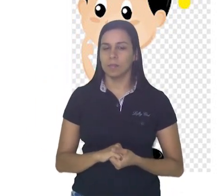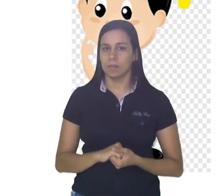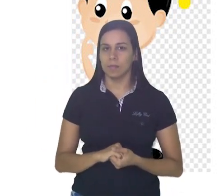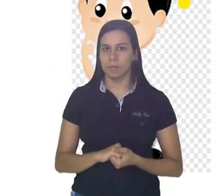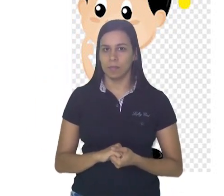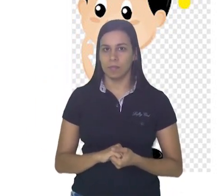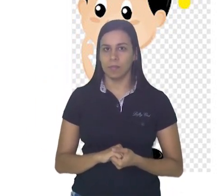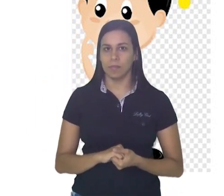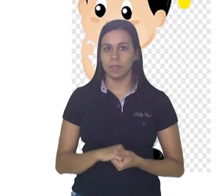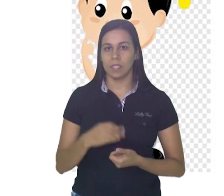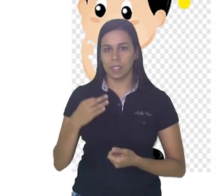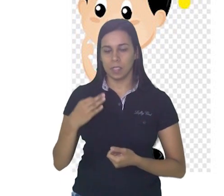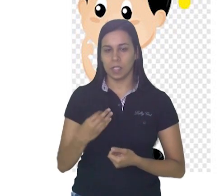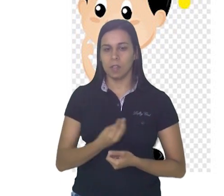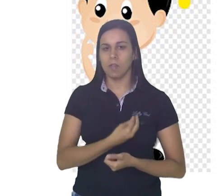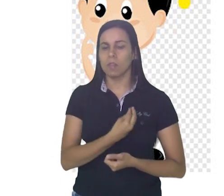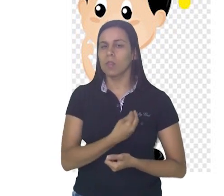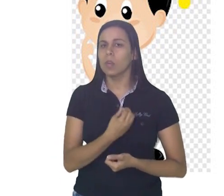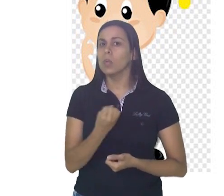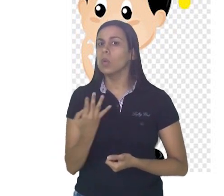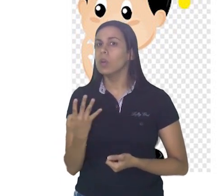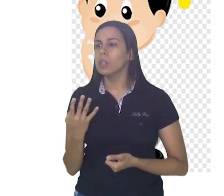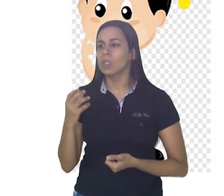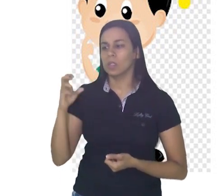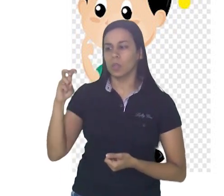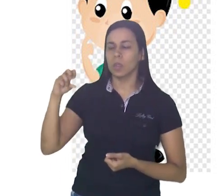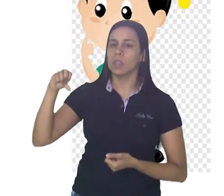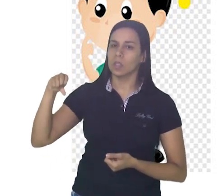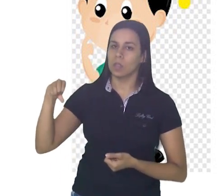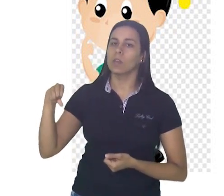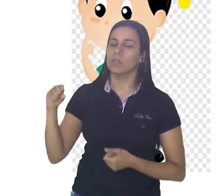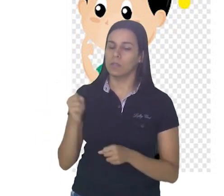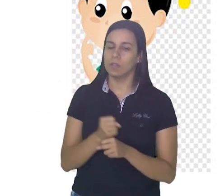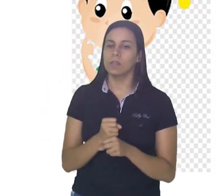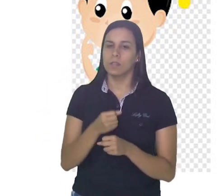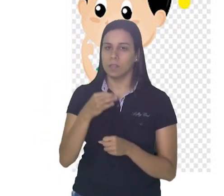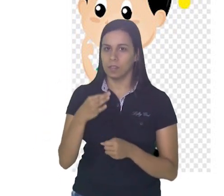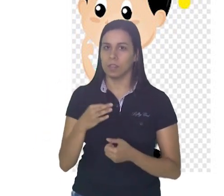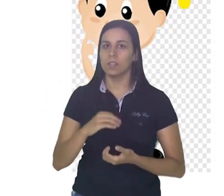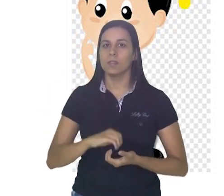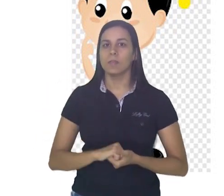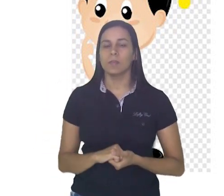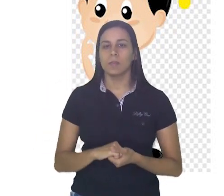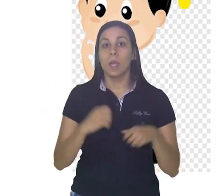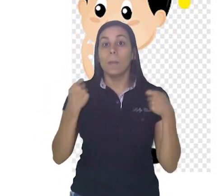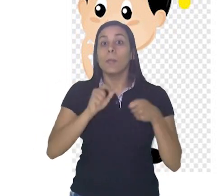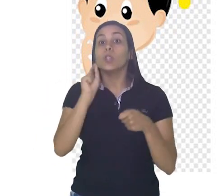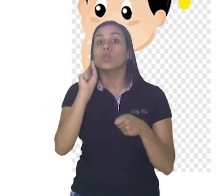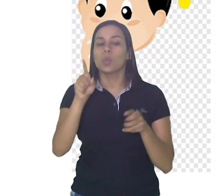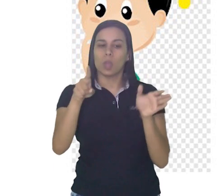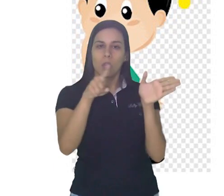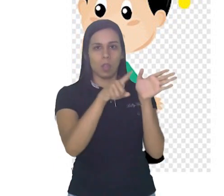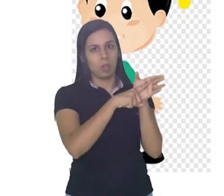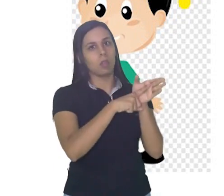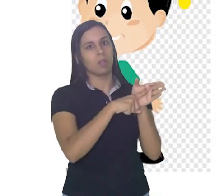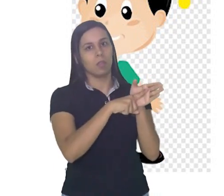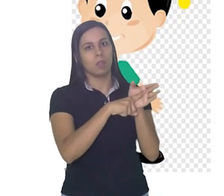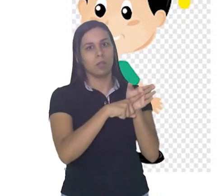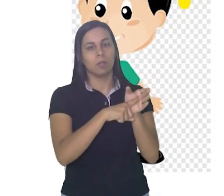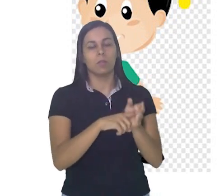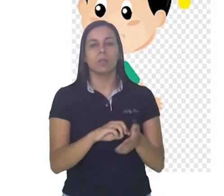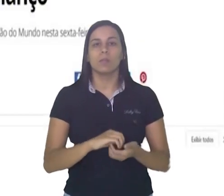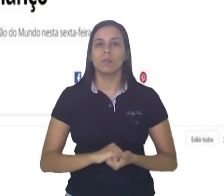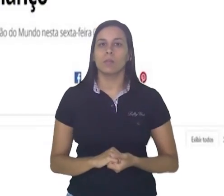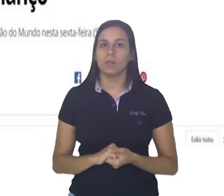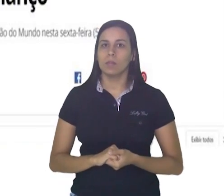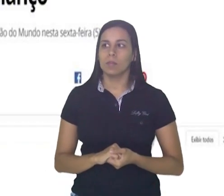Exatamente. Santos Dumont viveu 59 anos. Para fazer este cálculo, nós precisamos fazer uma subtração.